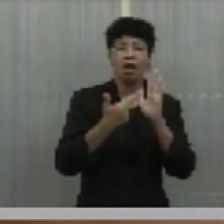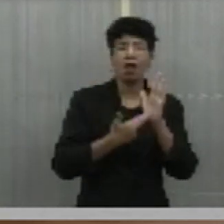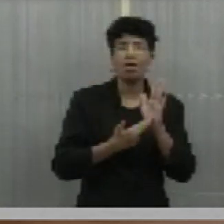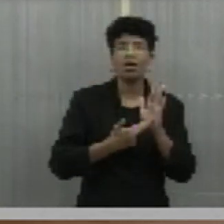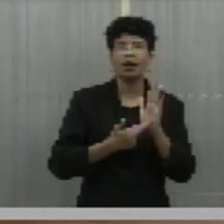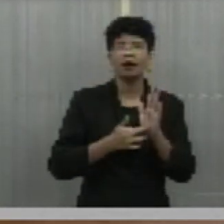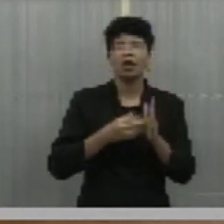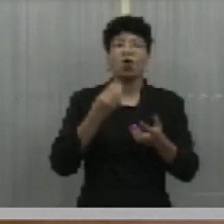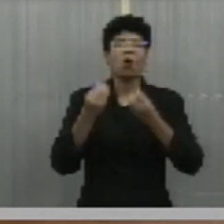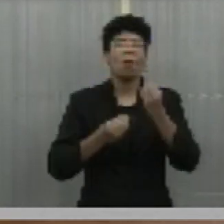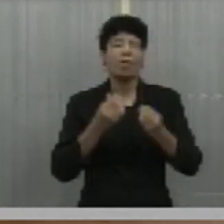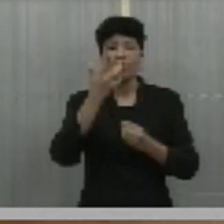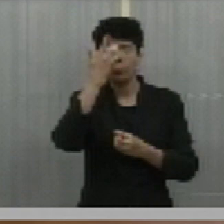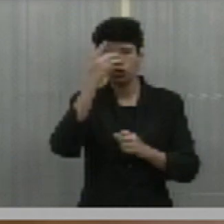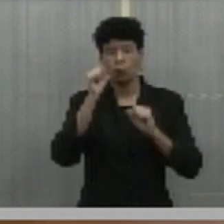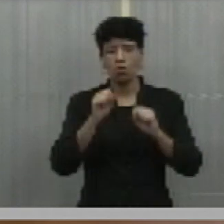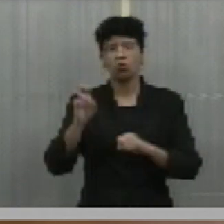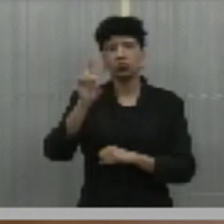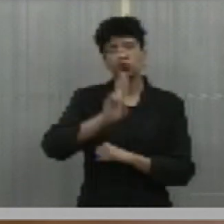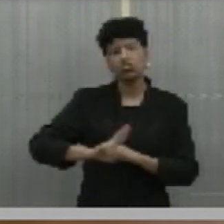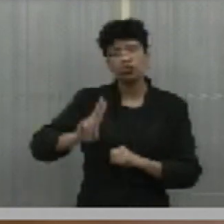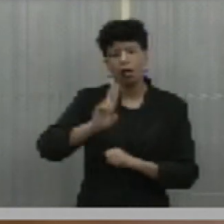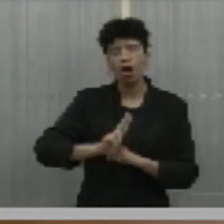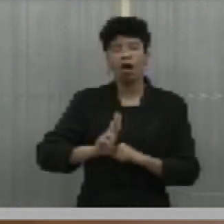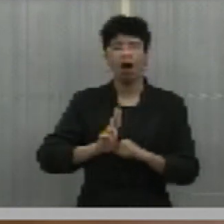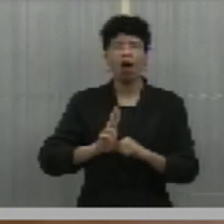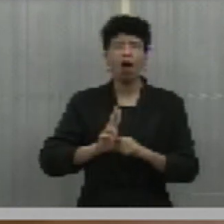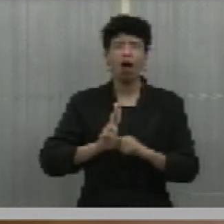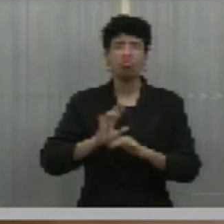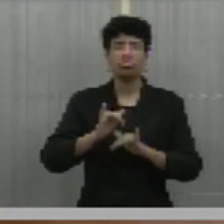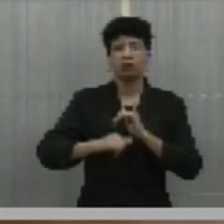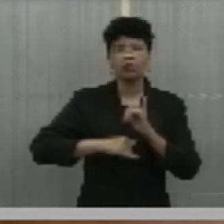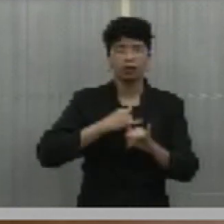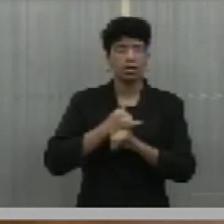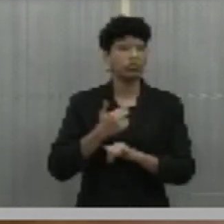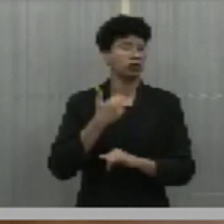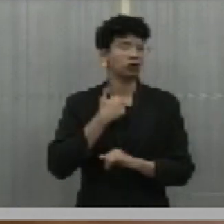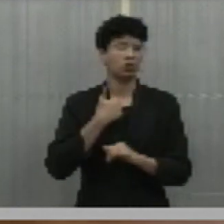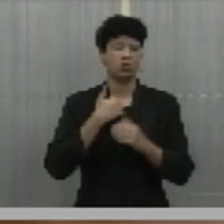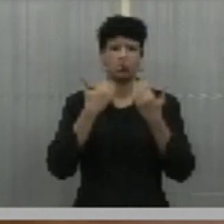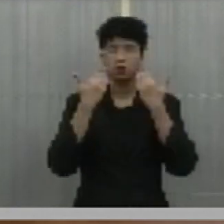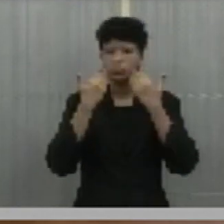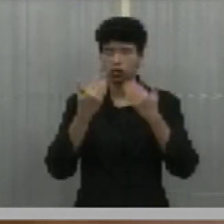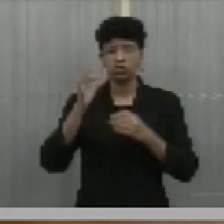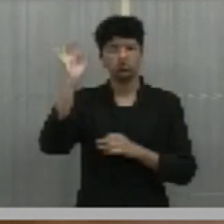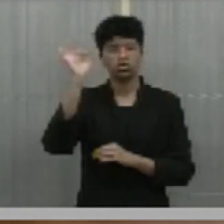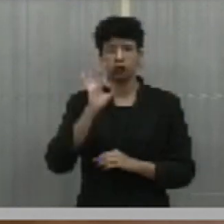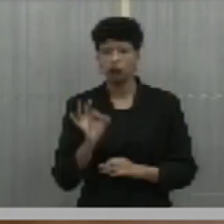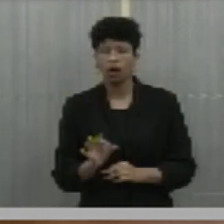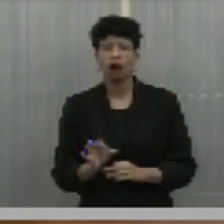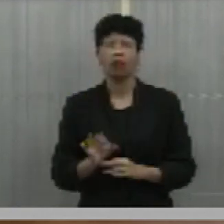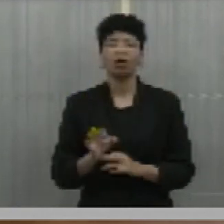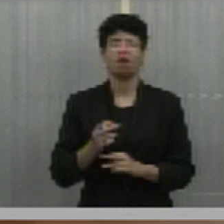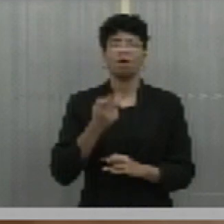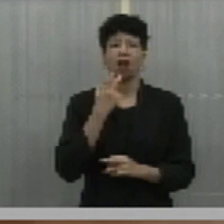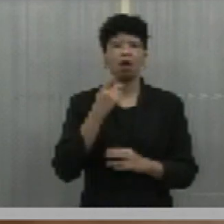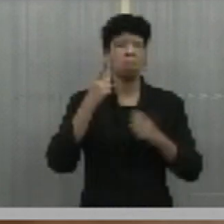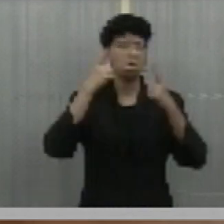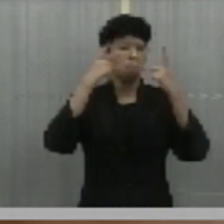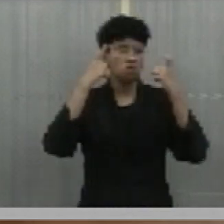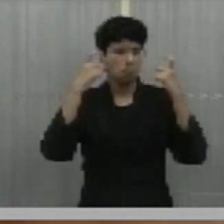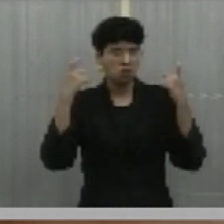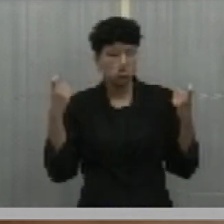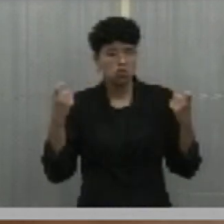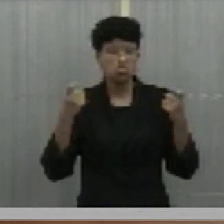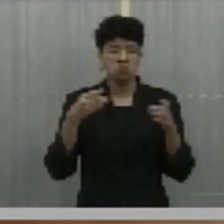das redes sociais de forma democrática, sem expor ninguém, sem estimular a violência,